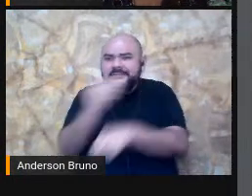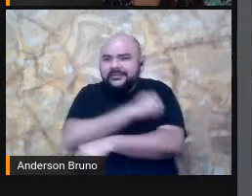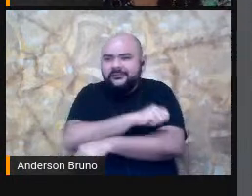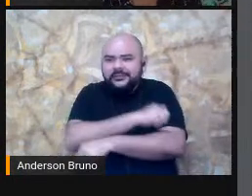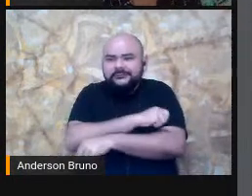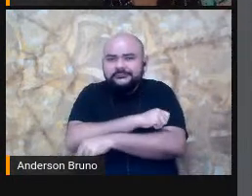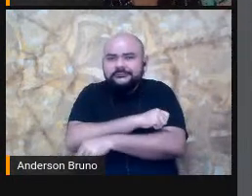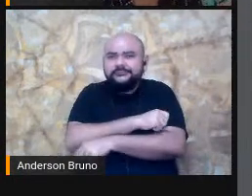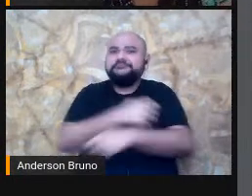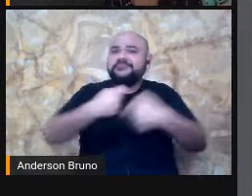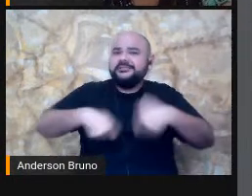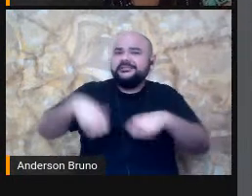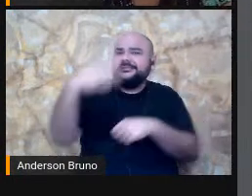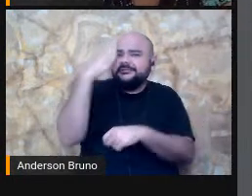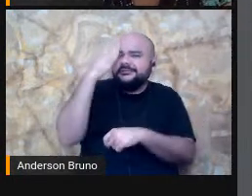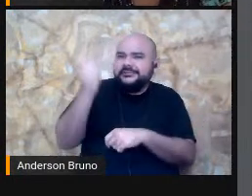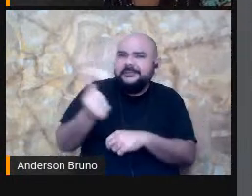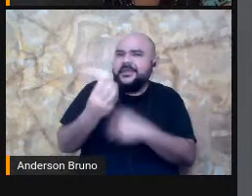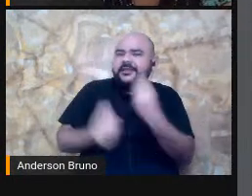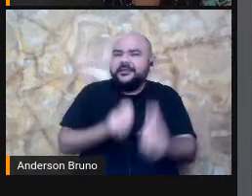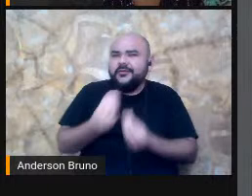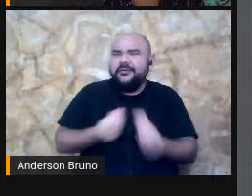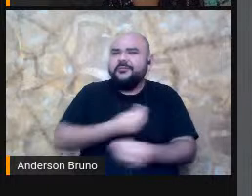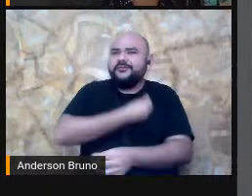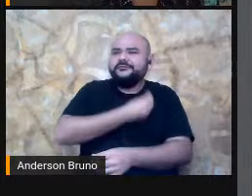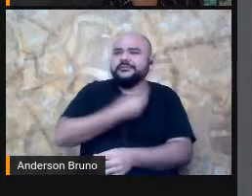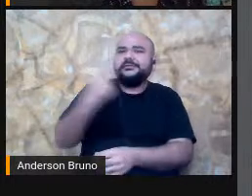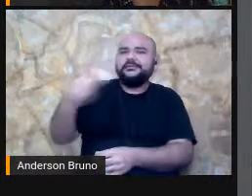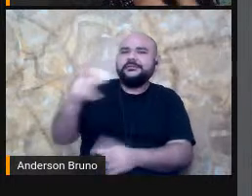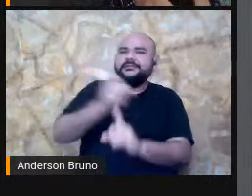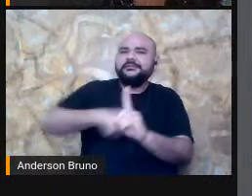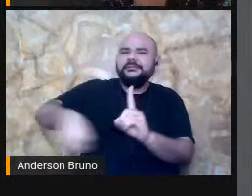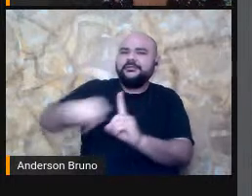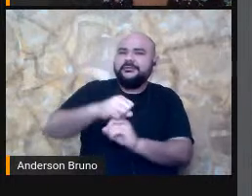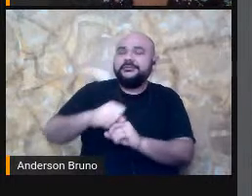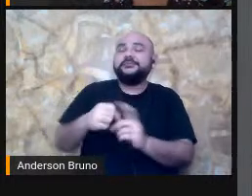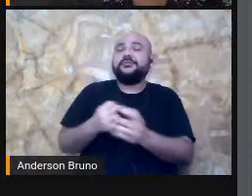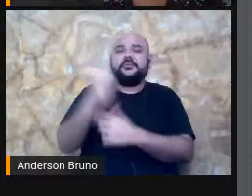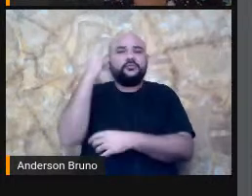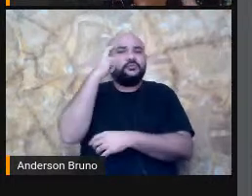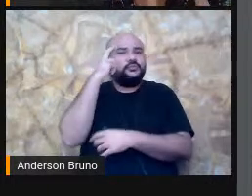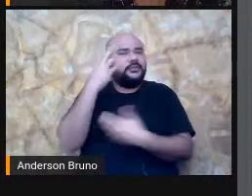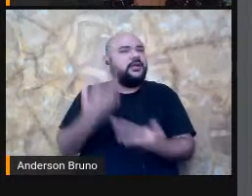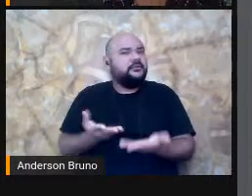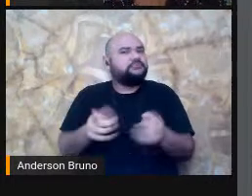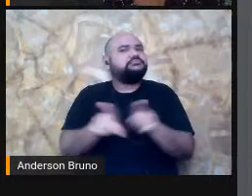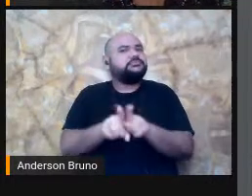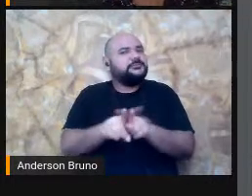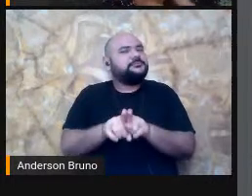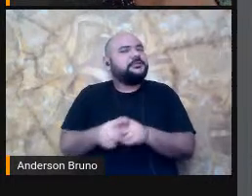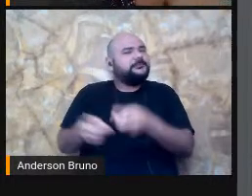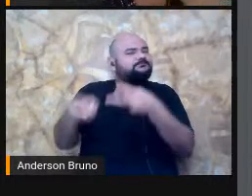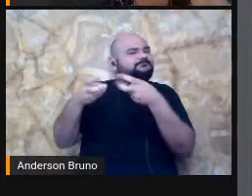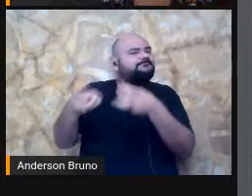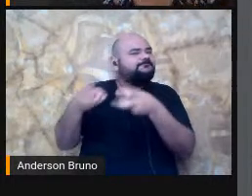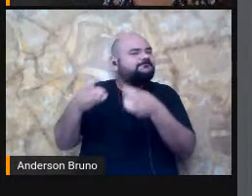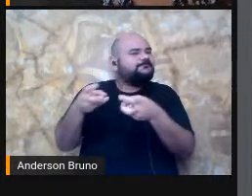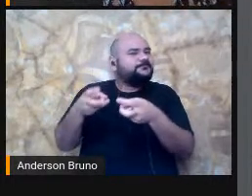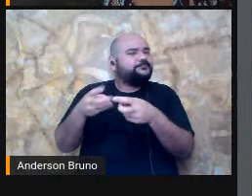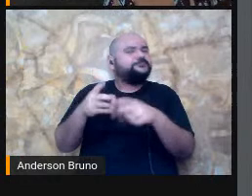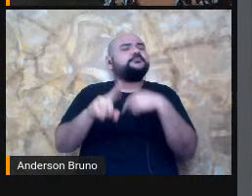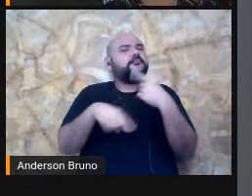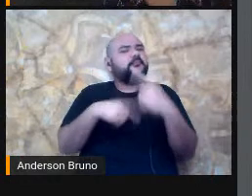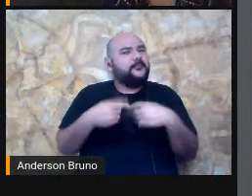Sociocultural Né? A partir Daí Eu preciso Determinar